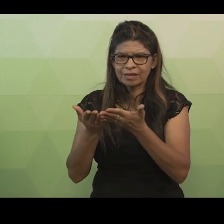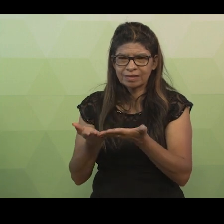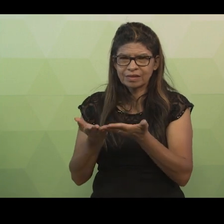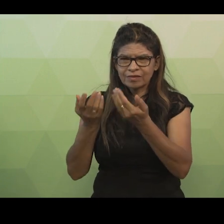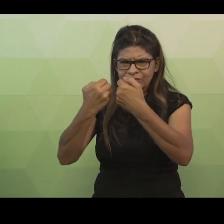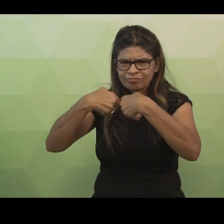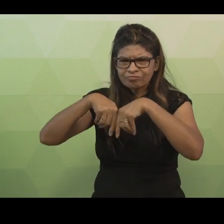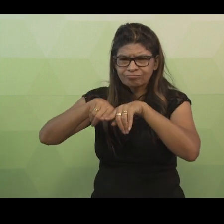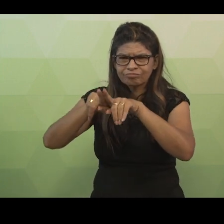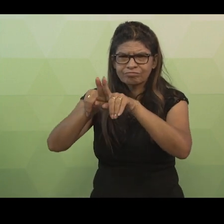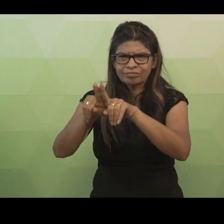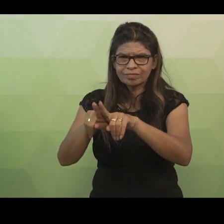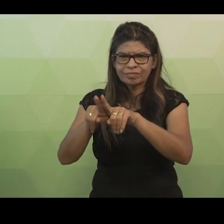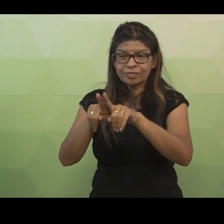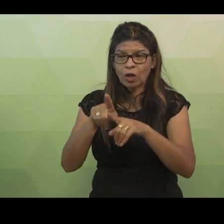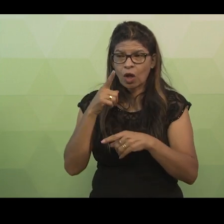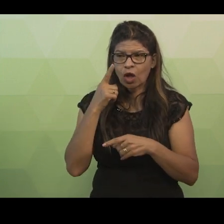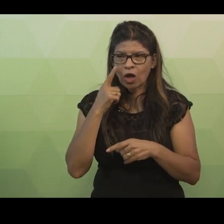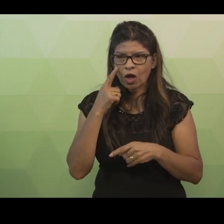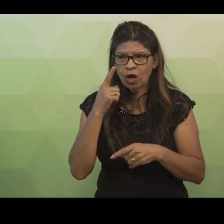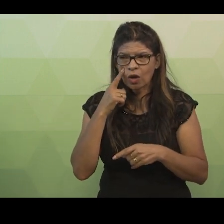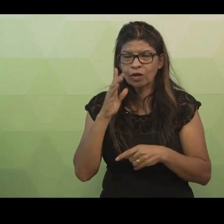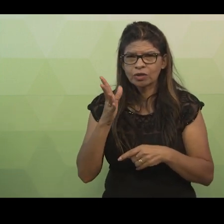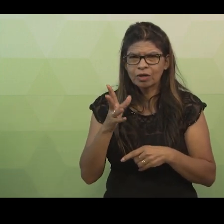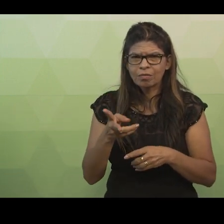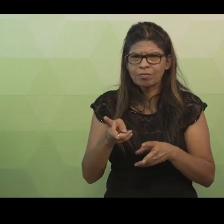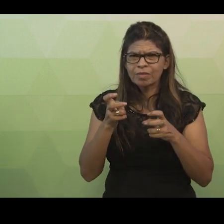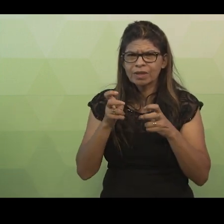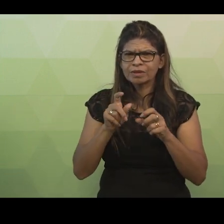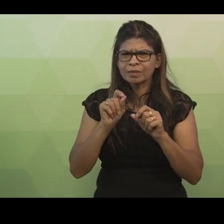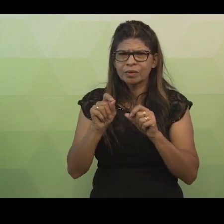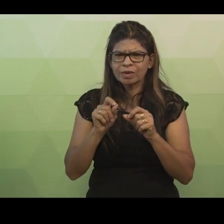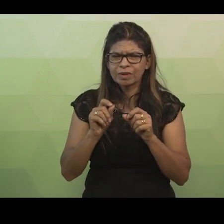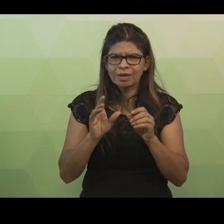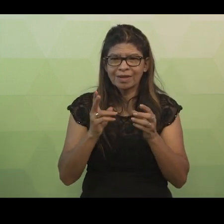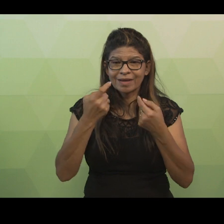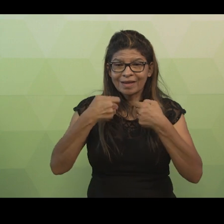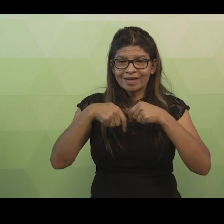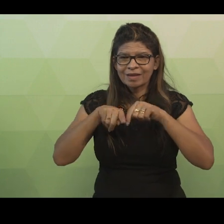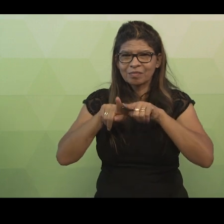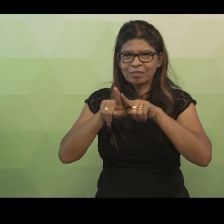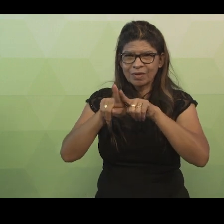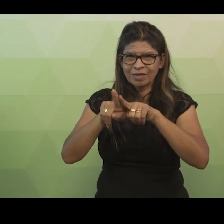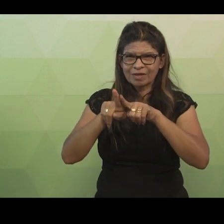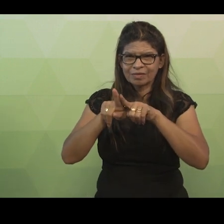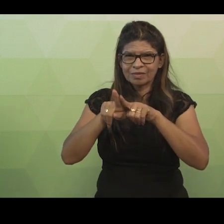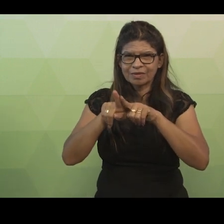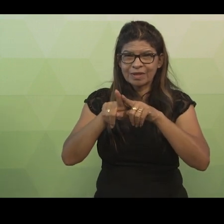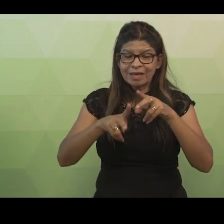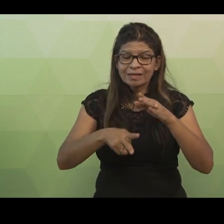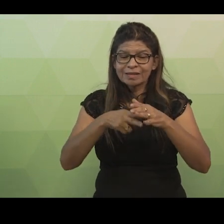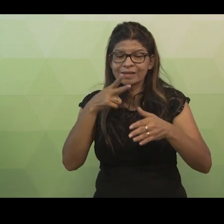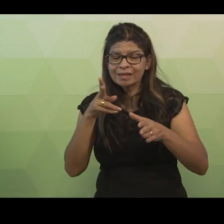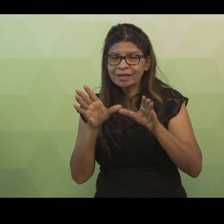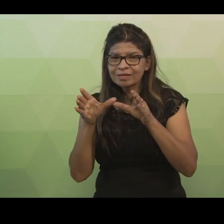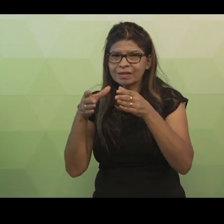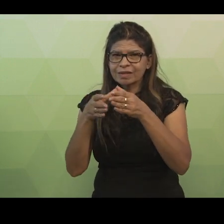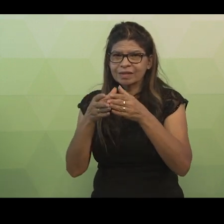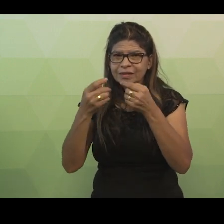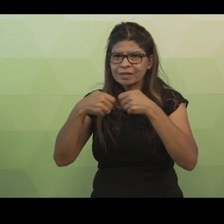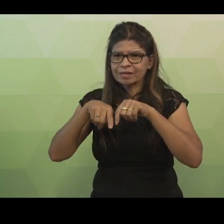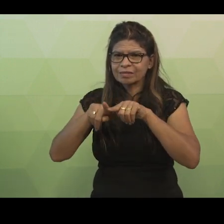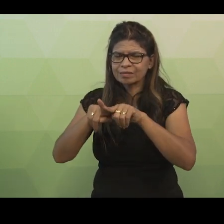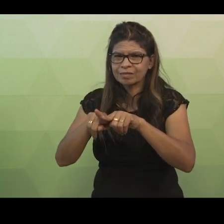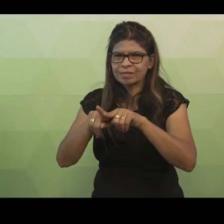empréstimo. Olha só, já identificamos a segunda classe, empréstimo. Para que seja feito o empréstimo de livros no